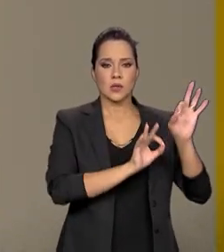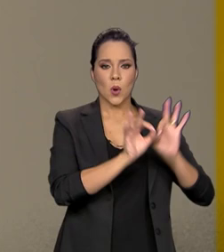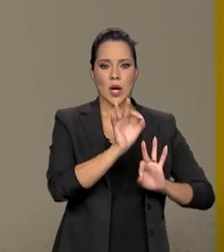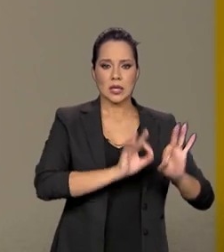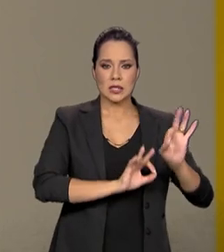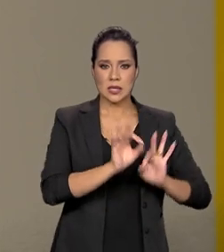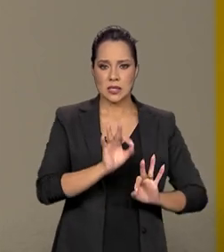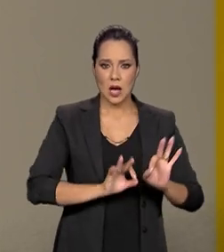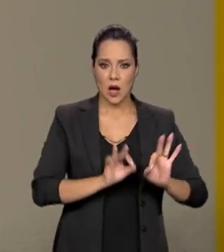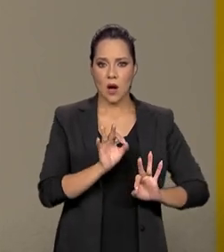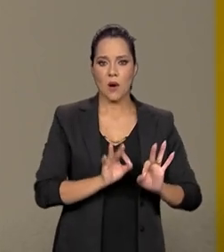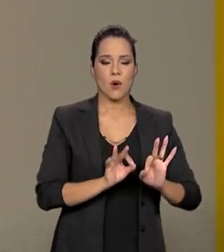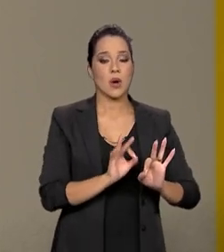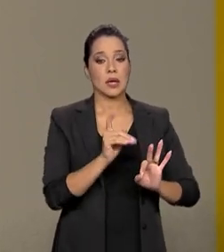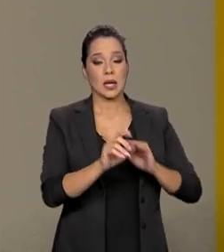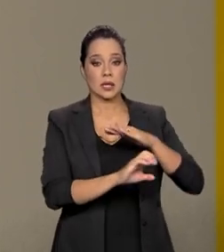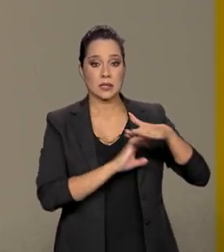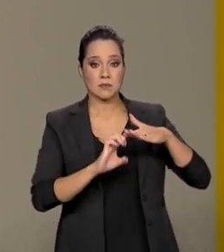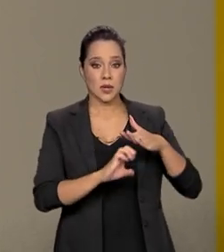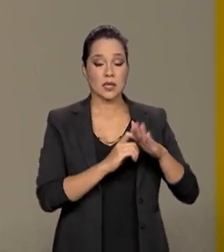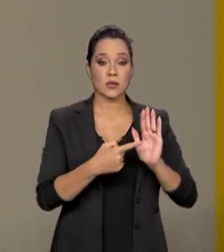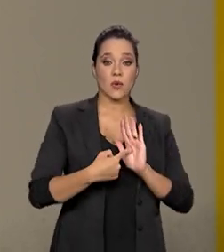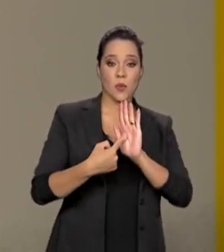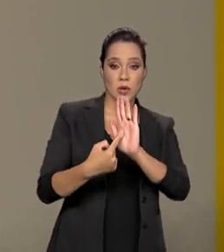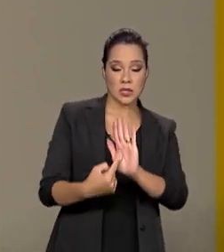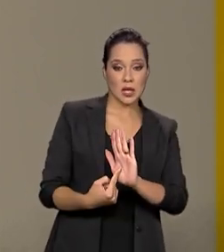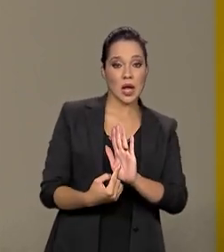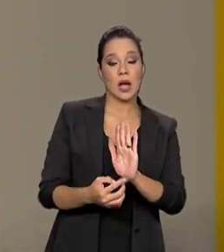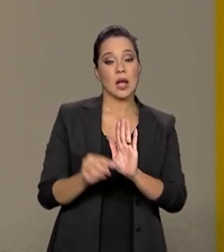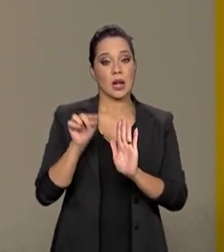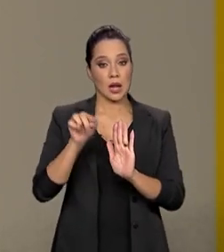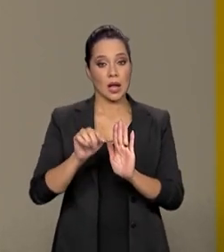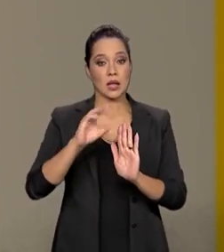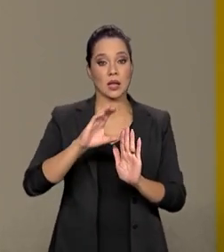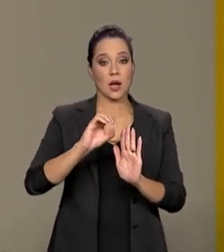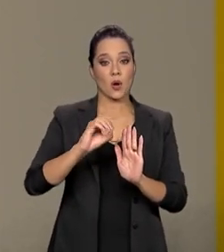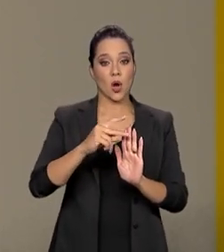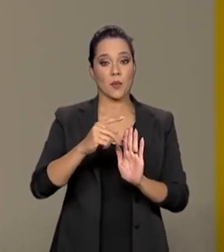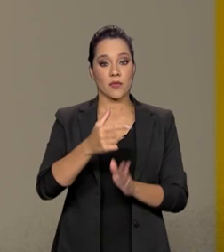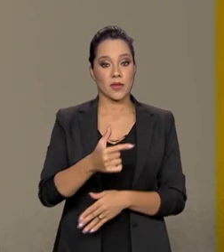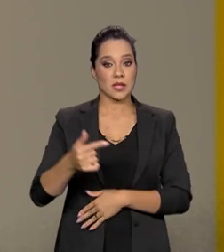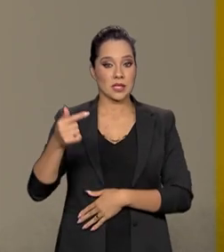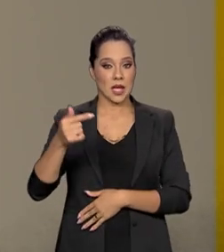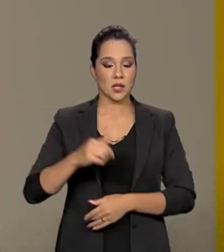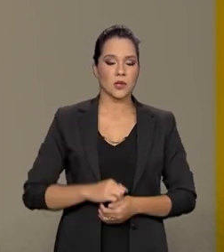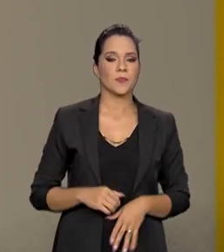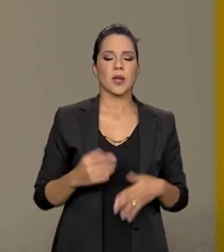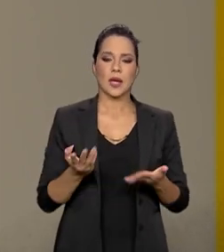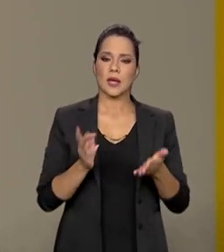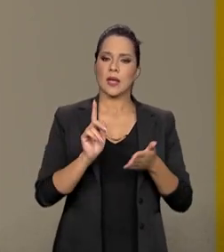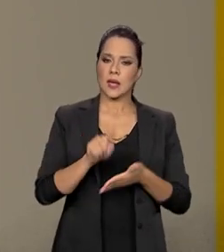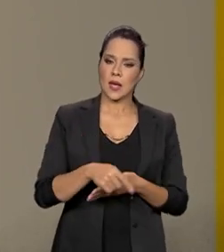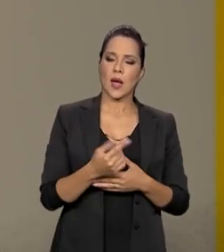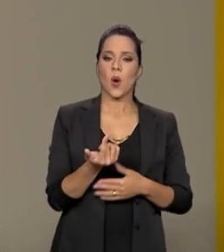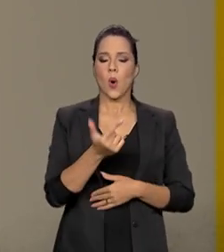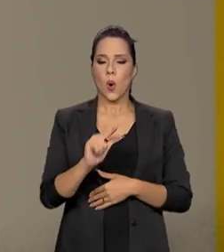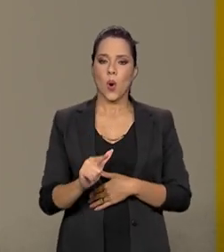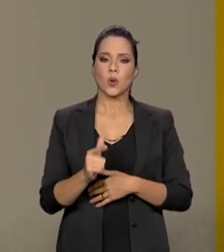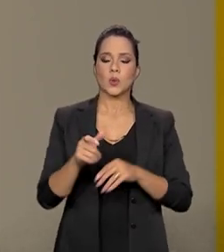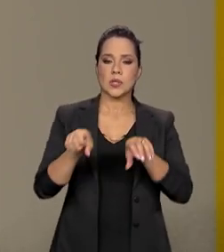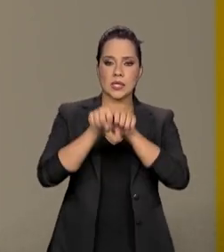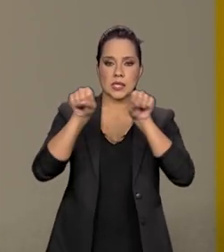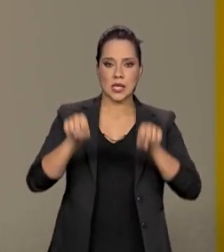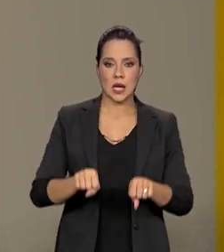que as empresas vão apresentar lá na COP27, que faz parte de um outro grande